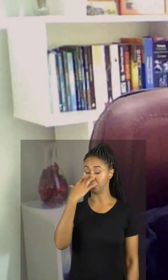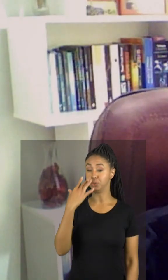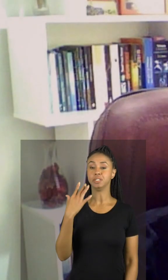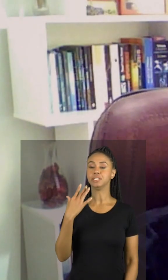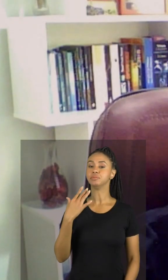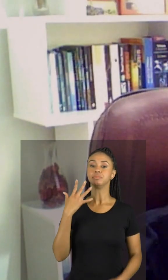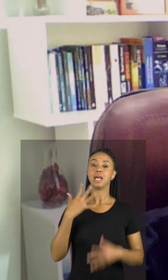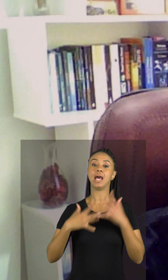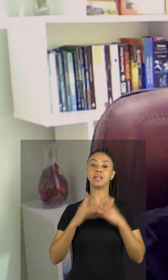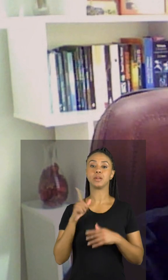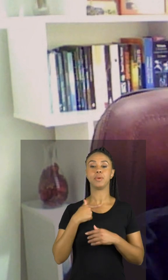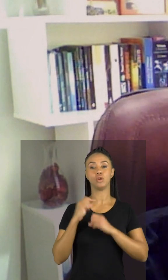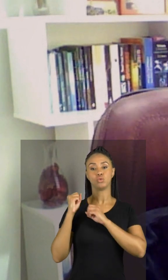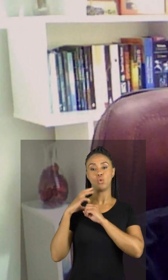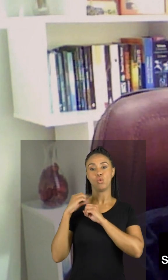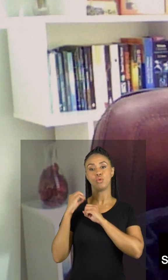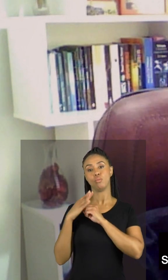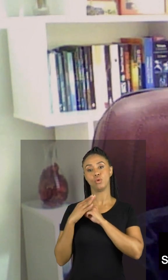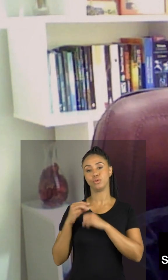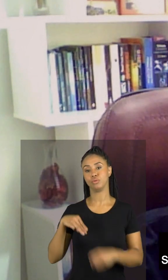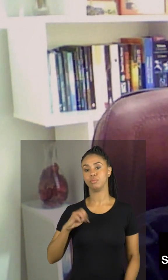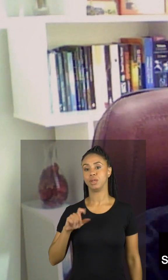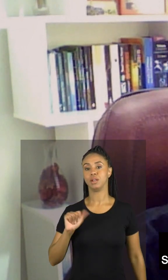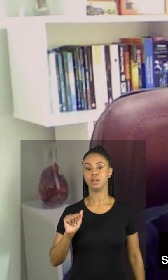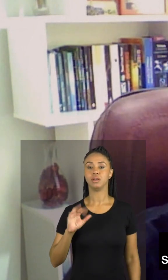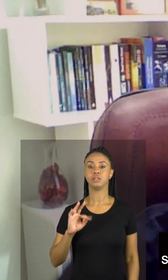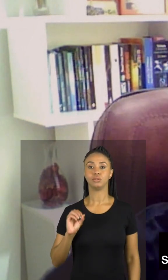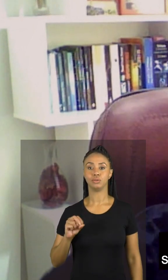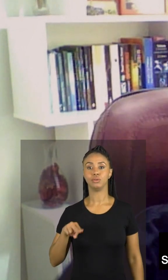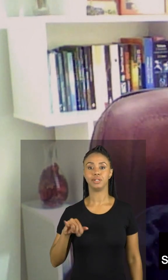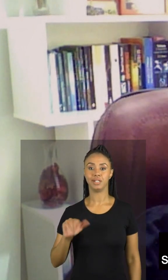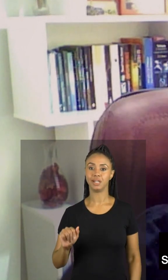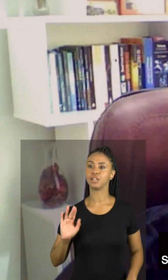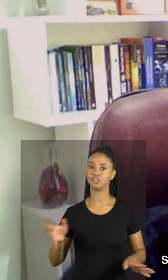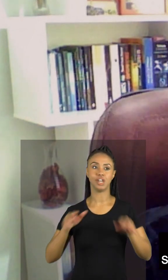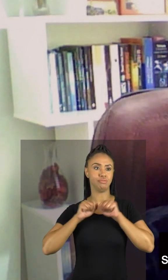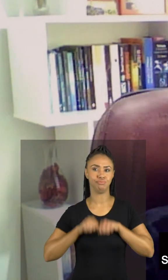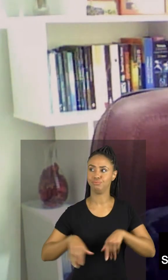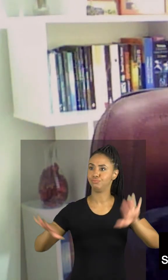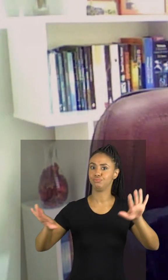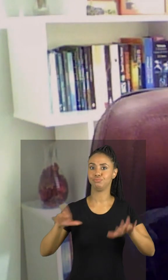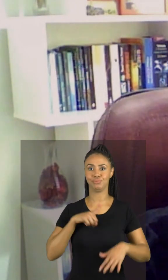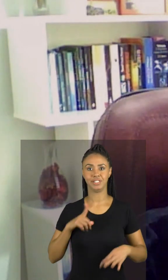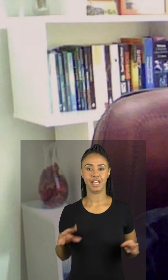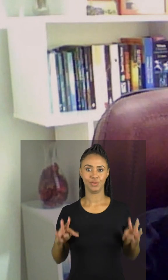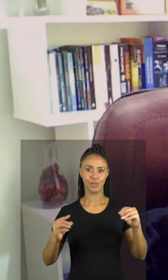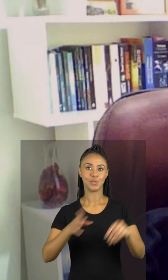impedem a produção do nosso hormônio da noite, que é a melatonina, que se popularizou aí nos últimos anos